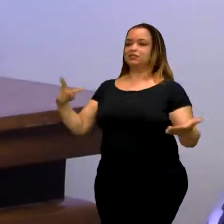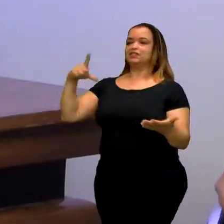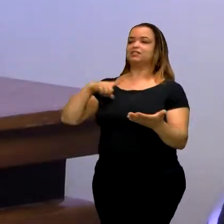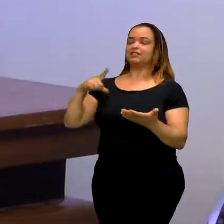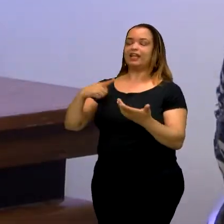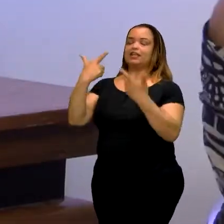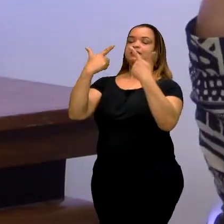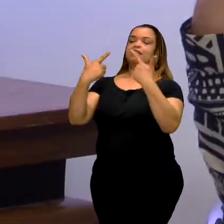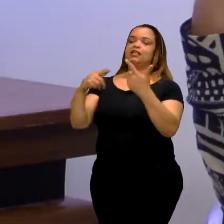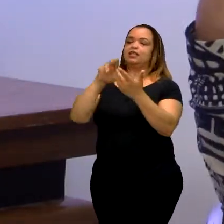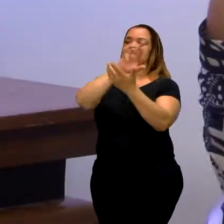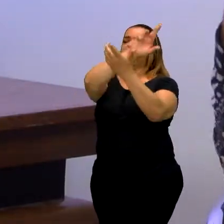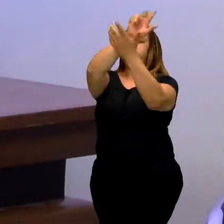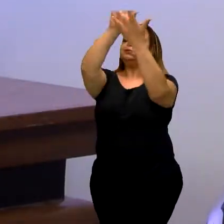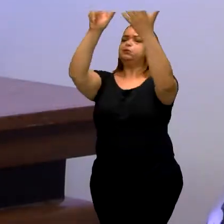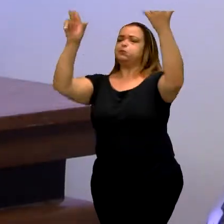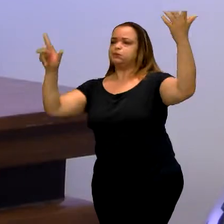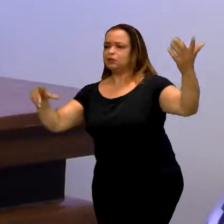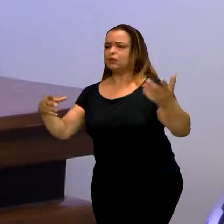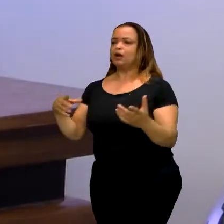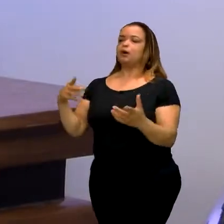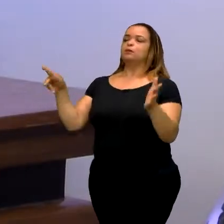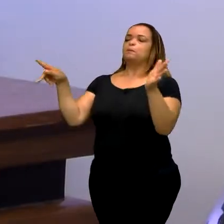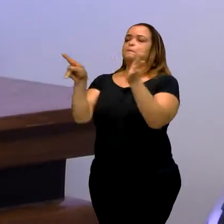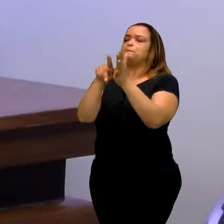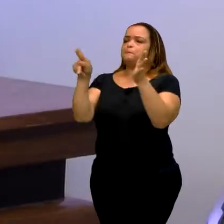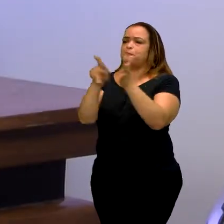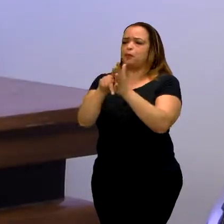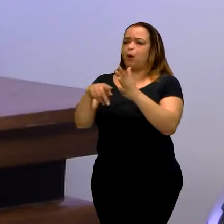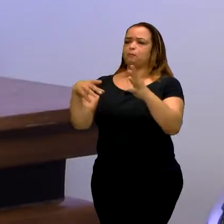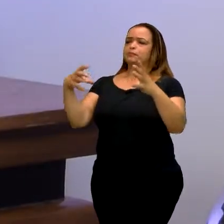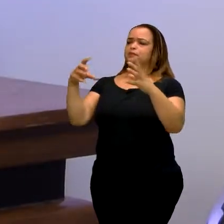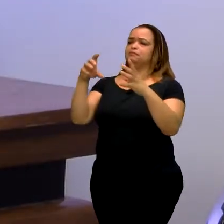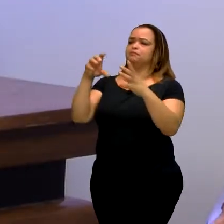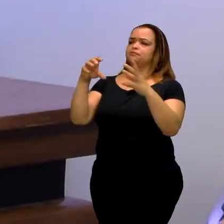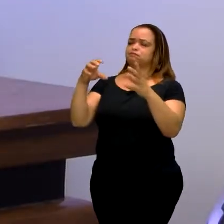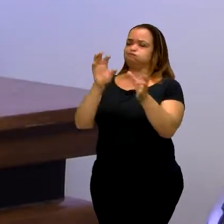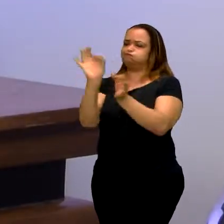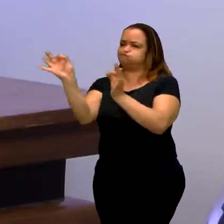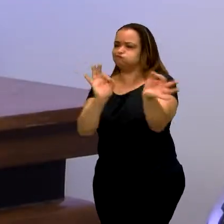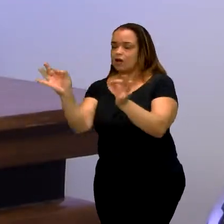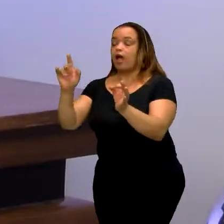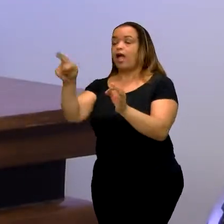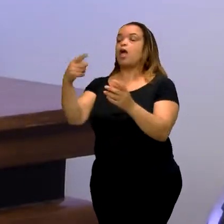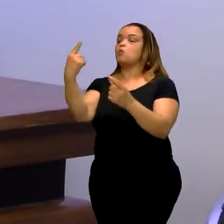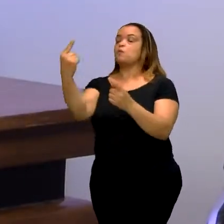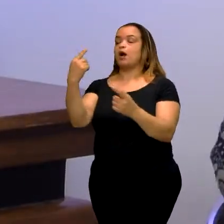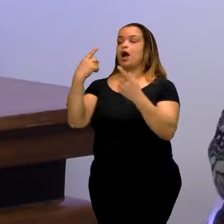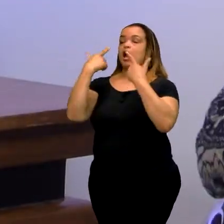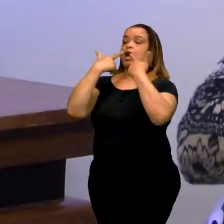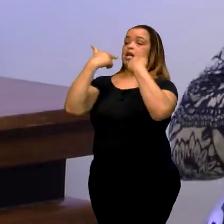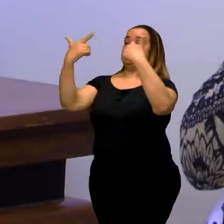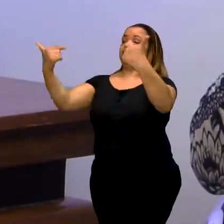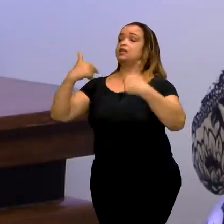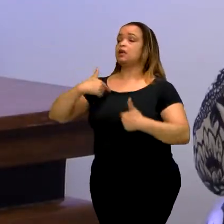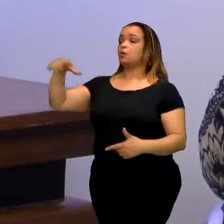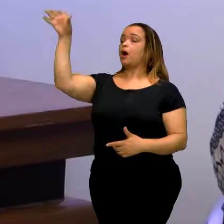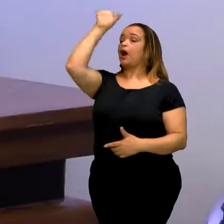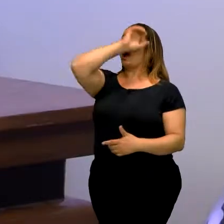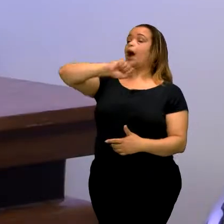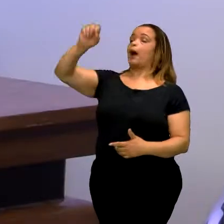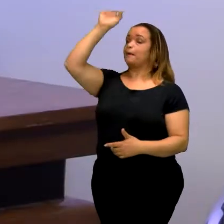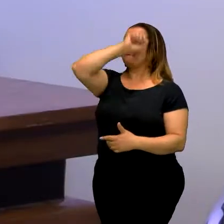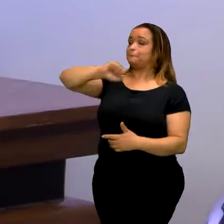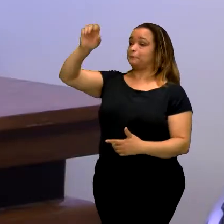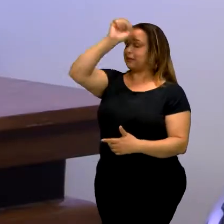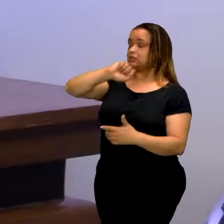linguística, ela tem a sua estrutura própria, enfim, é uma língua. Então, eu aprendi a língua de sinais